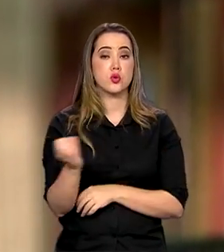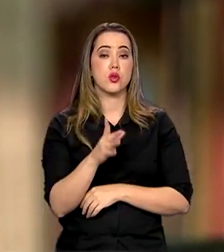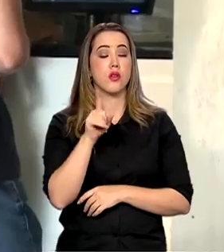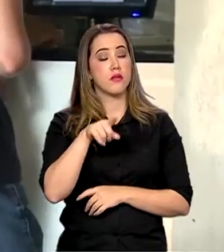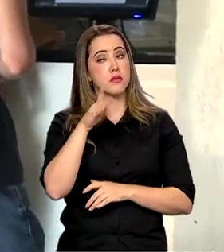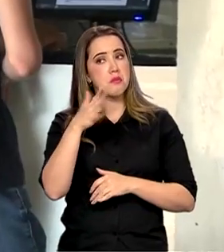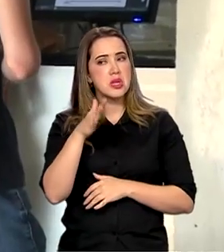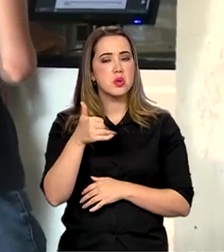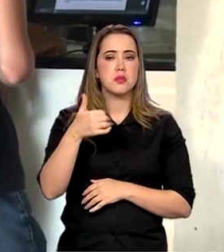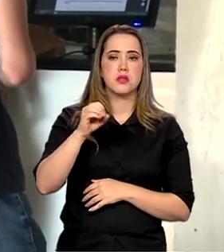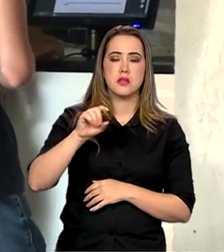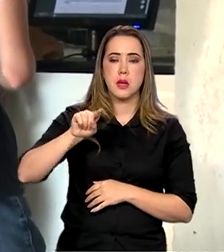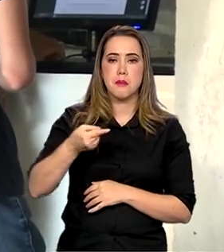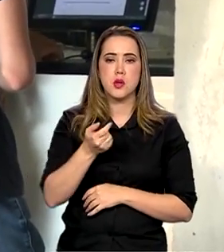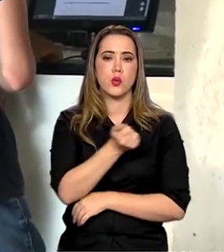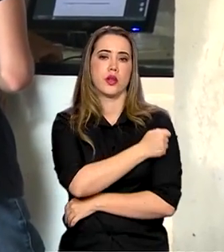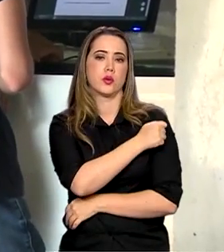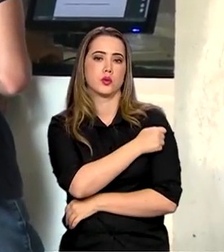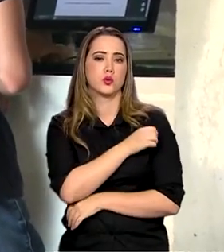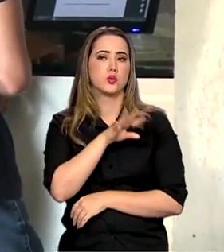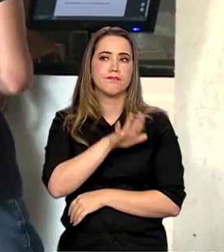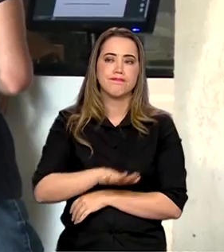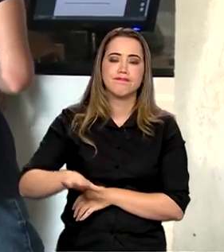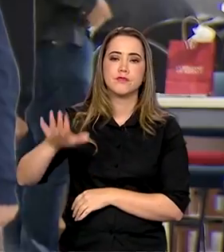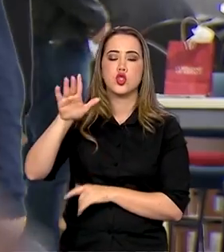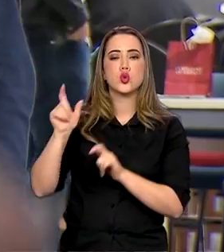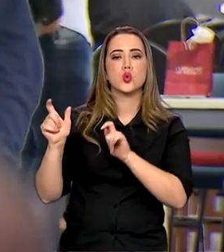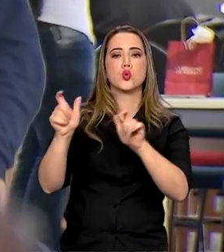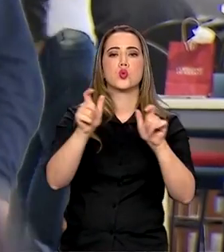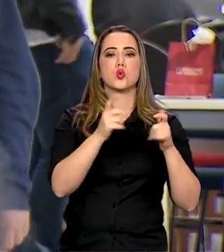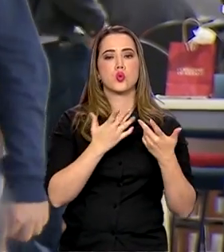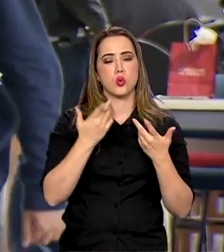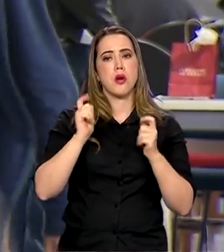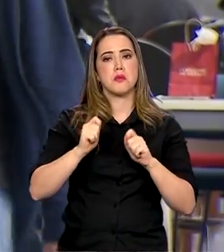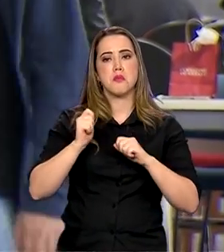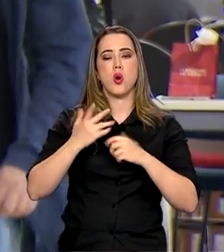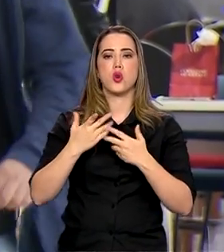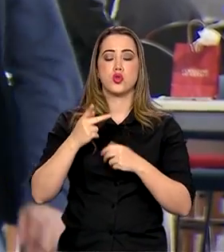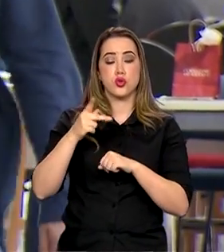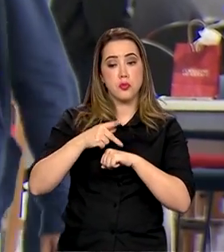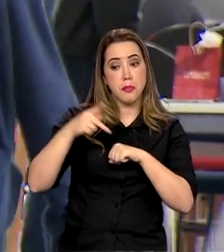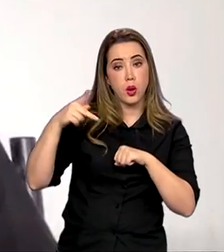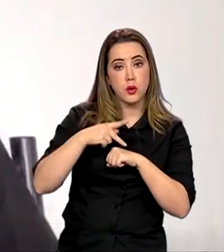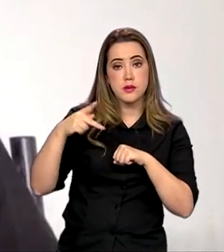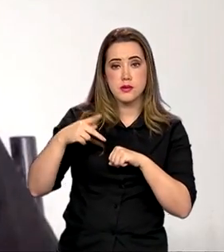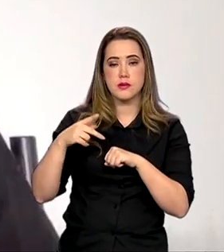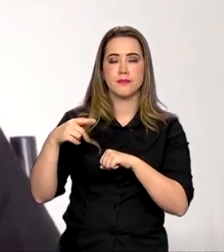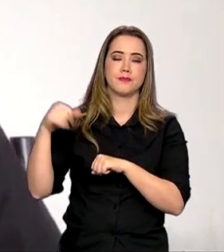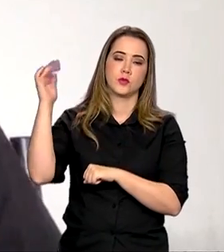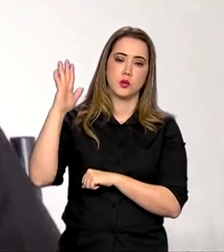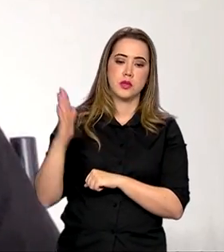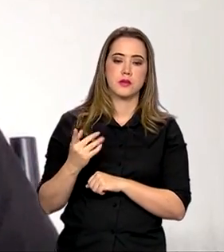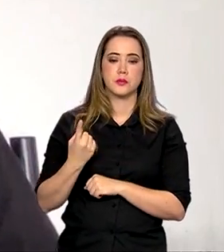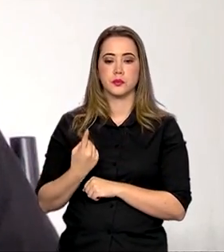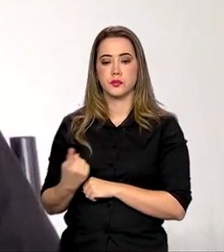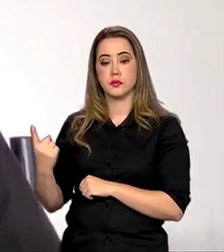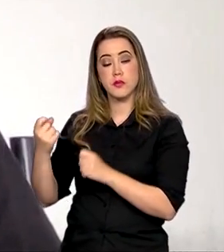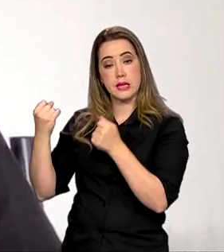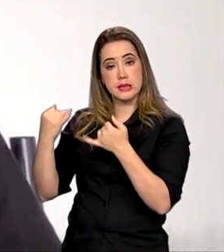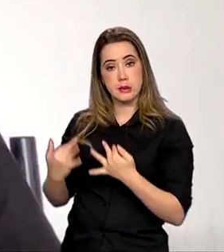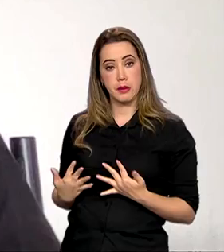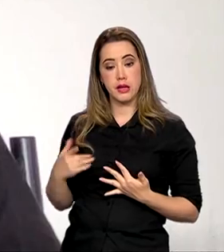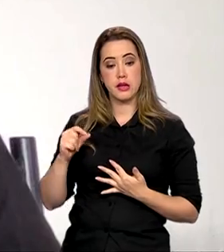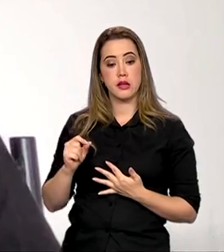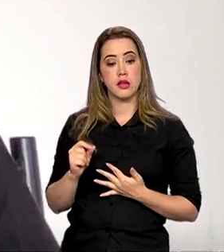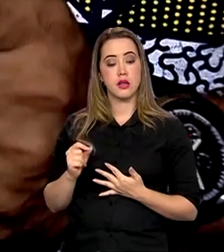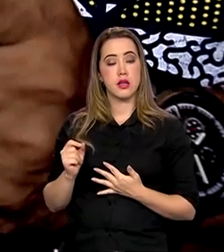cerca de 100 mil estudantes de todos os níveis de pós-graduação em todo o Brasil. Para Vinícius, a flexibilização